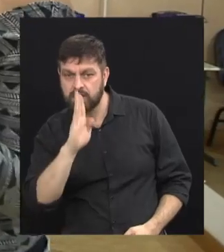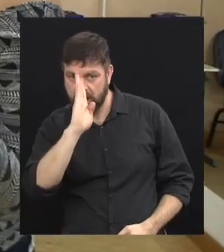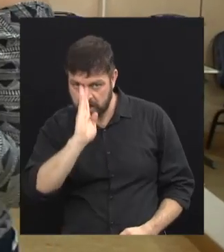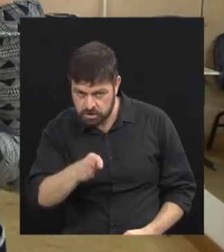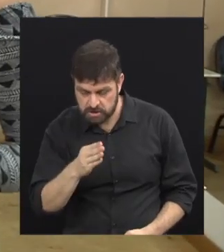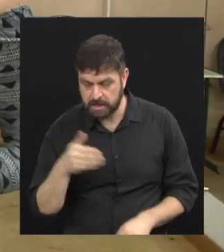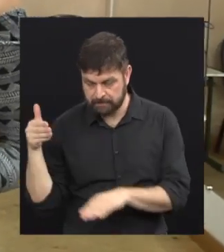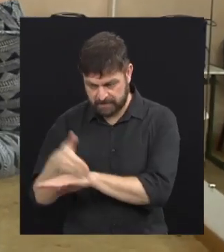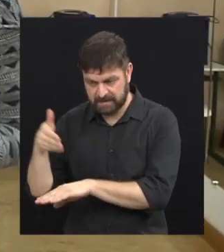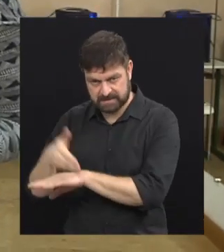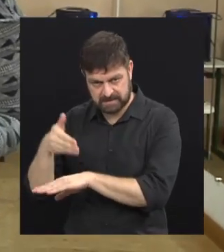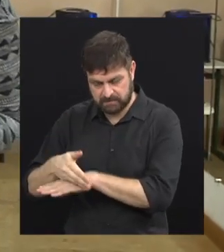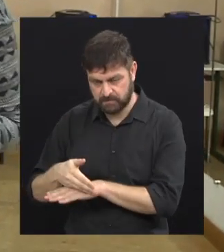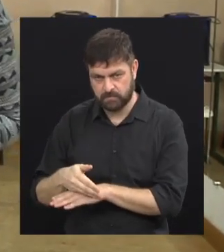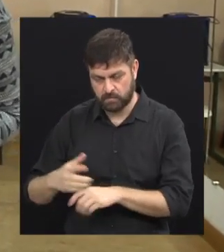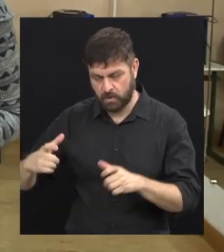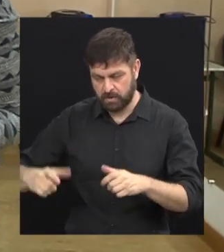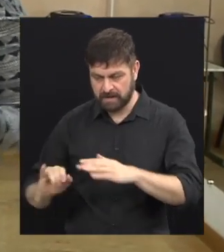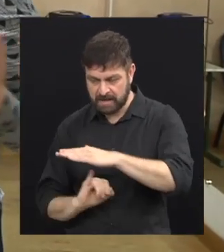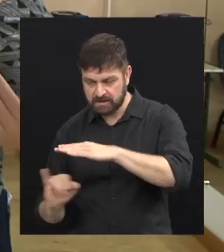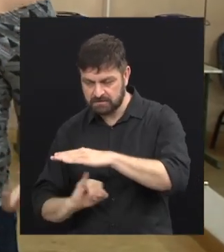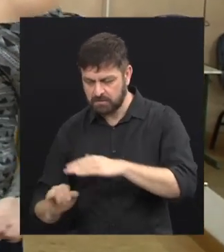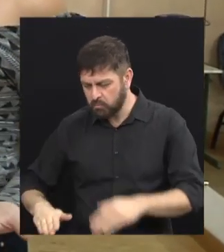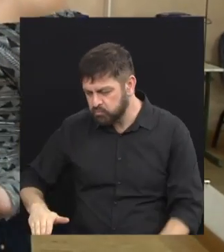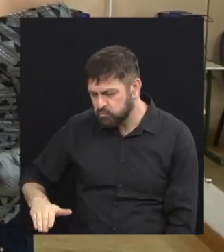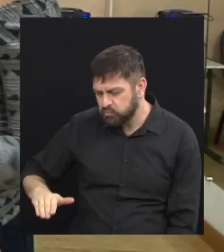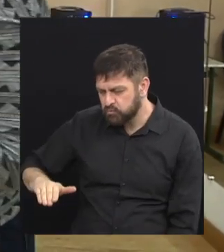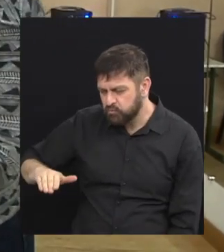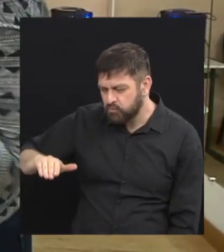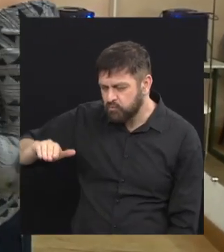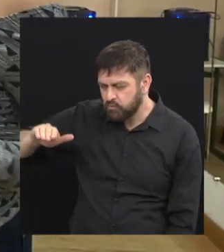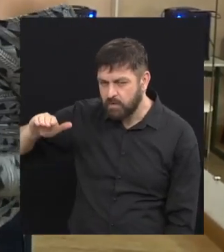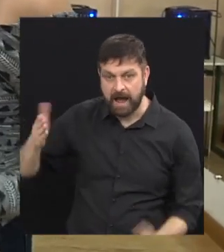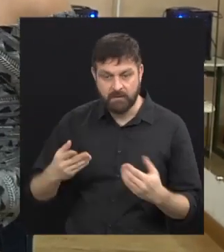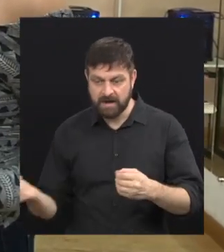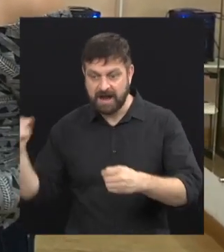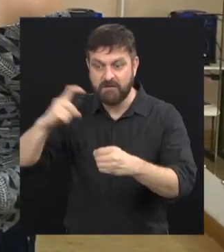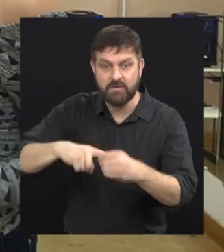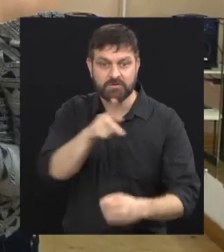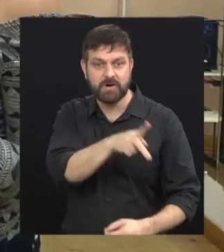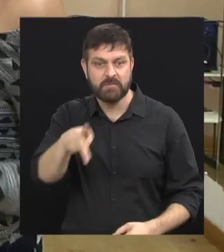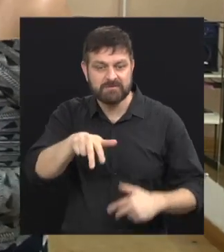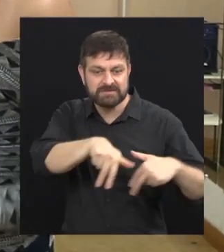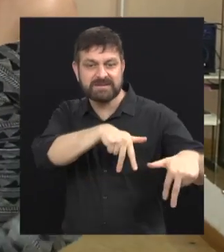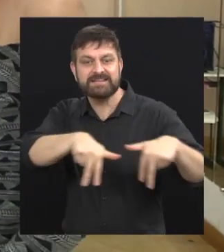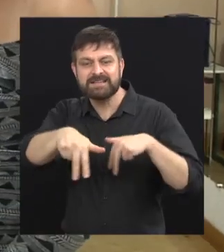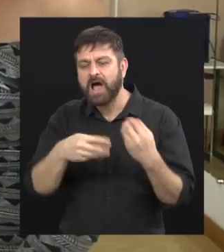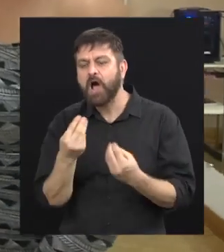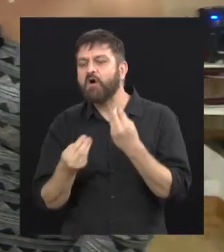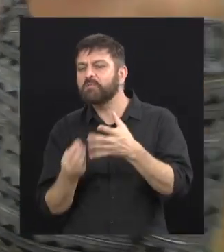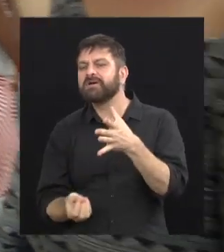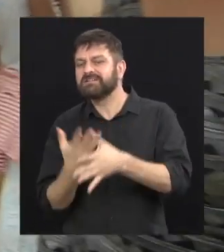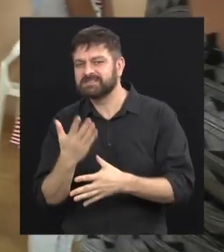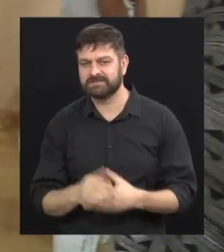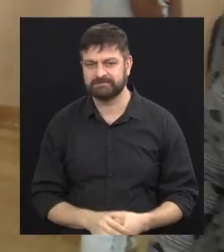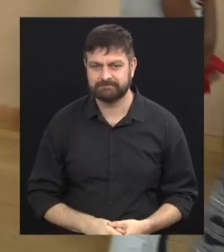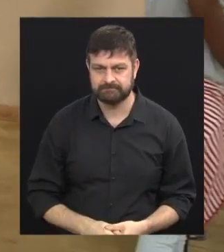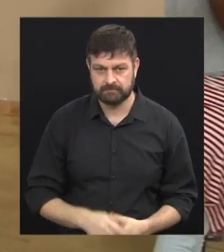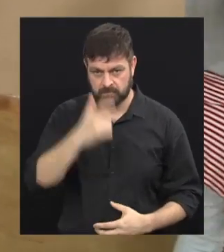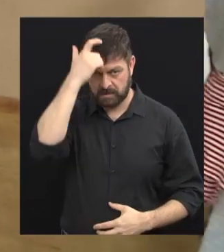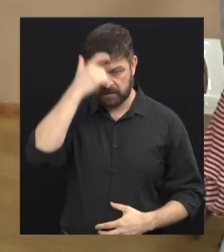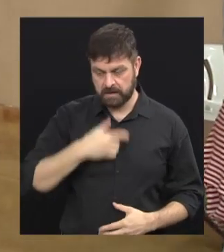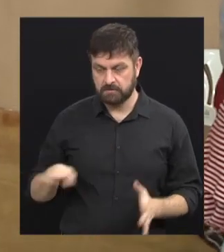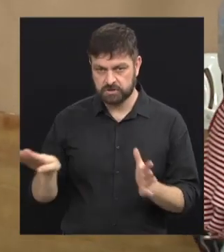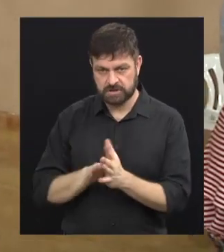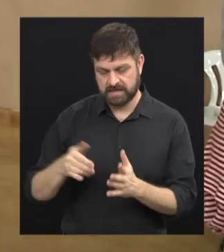participante aqui da entidade desde pequena, e acabou voltando para cá para ser professora. Conta um pouquinho para a gente da sua história. Eu